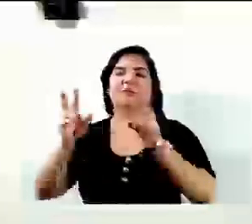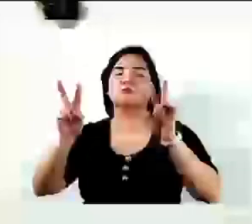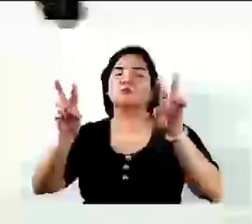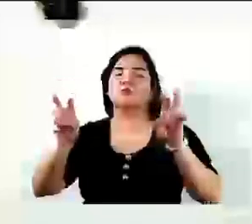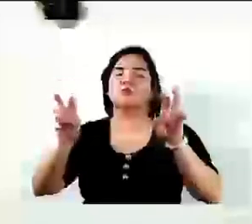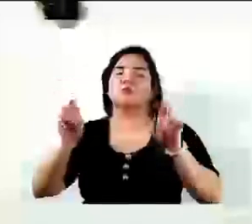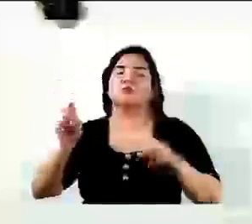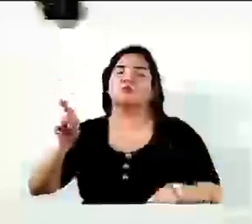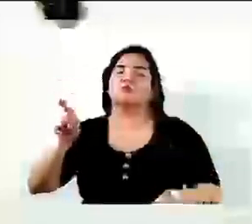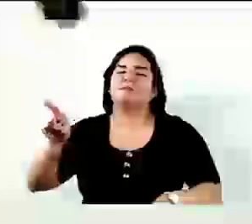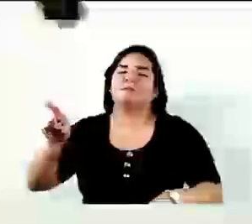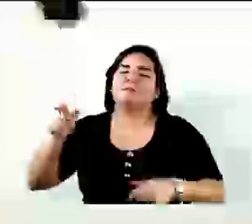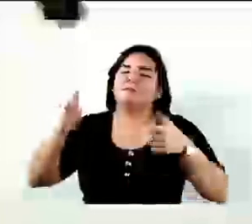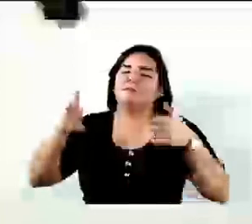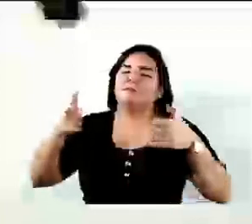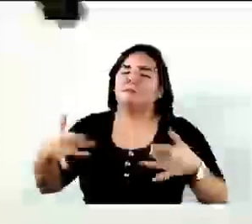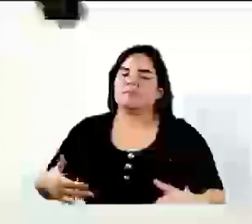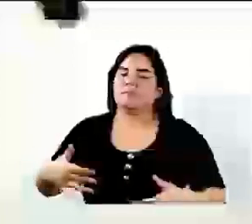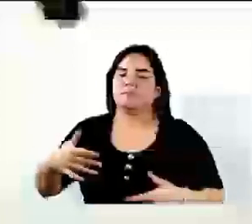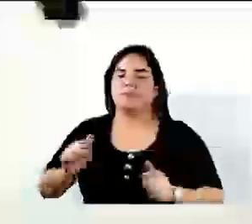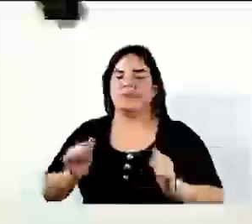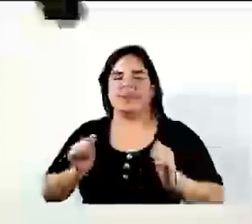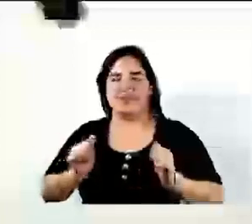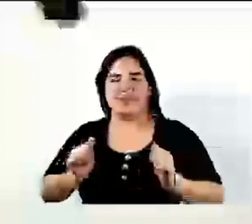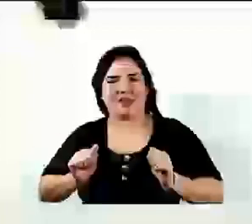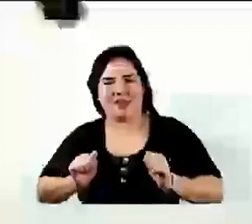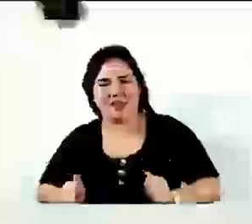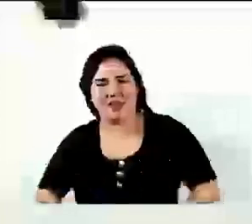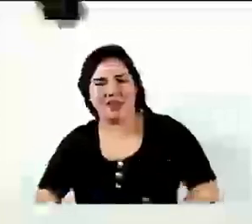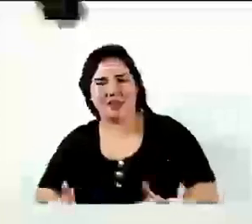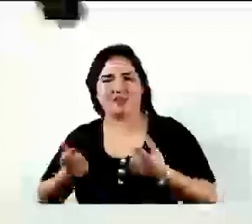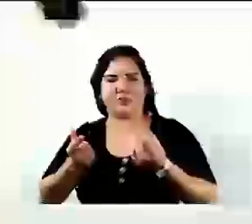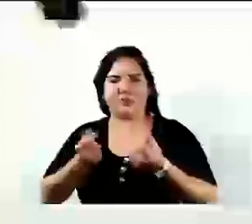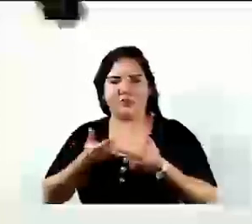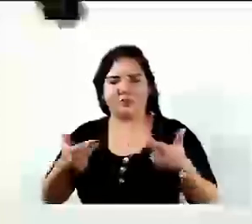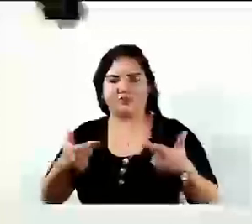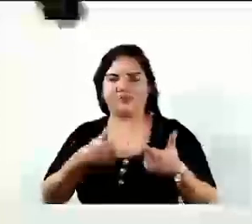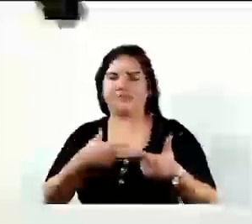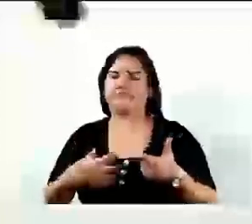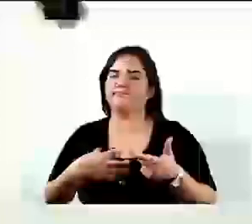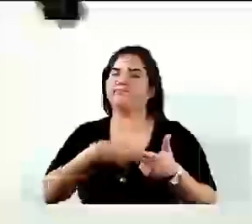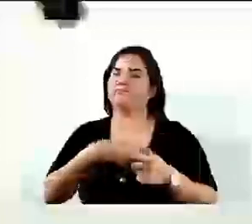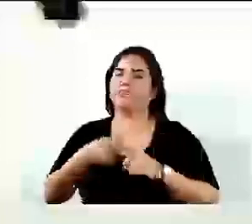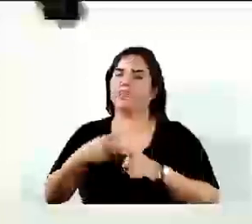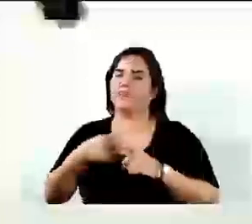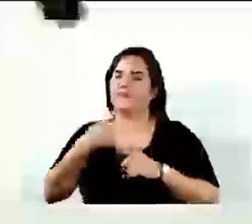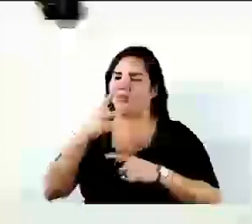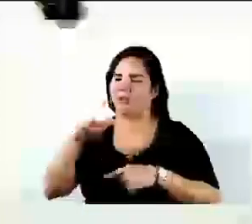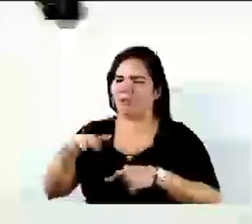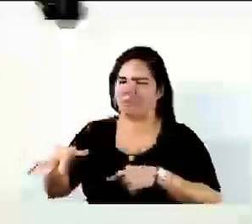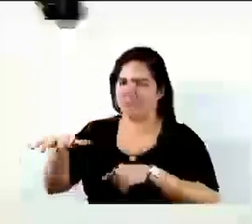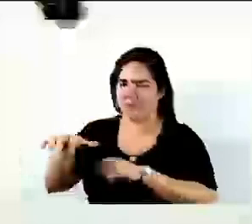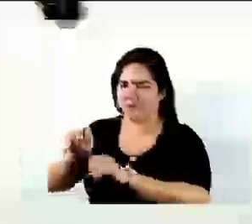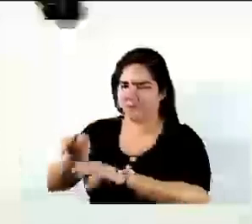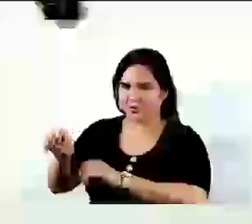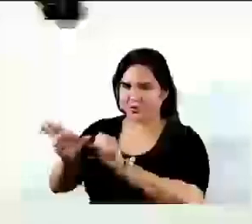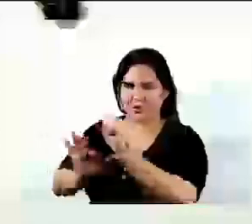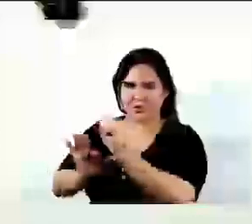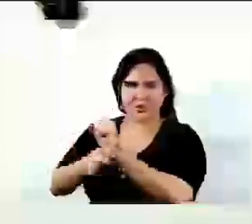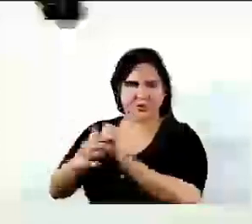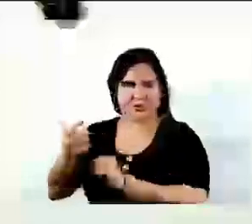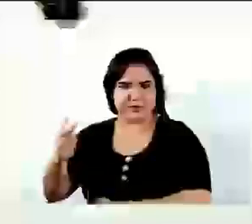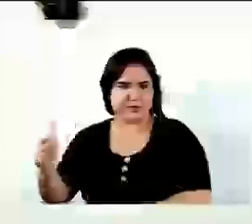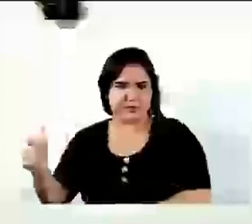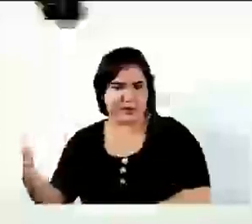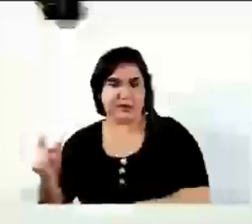falar do gasto que ia ter, o que me ofendeu foi não ter dinheiro para a educação, para a segurança da escola, e teve